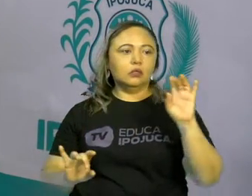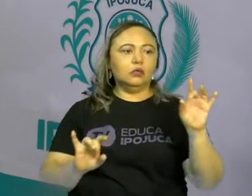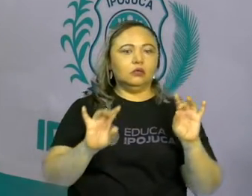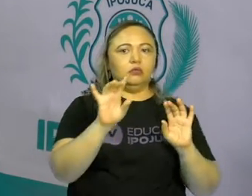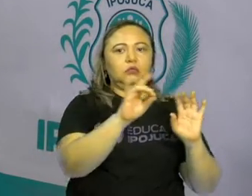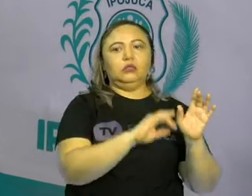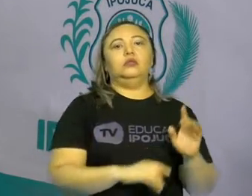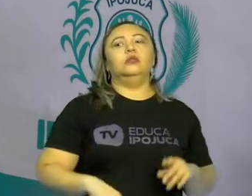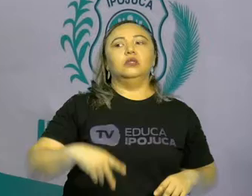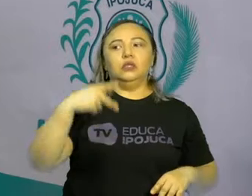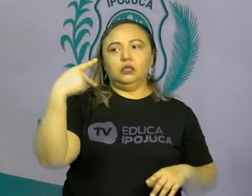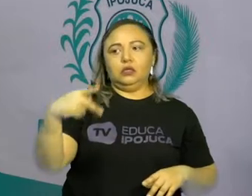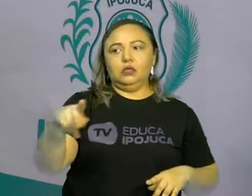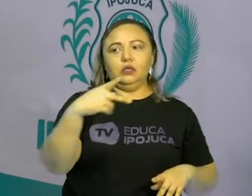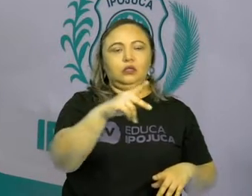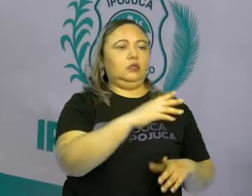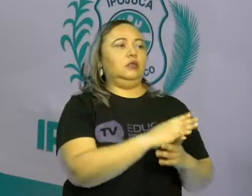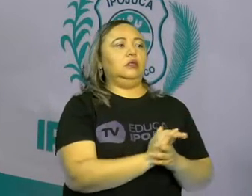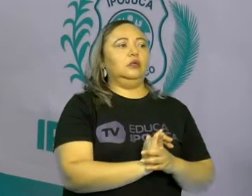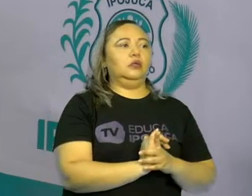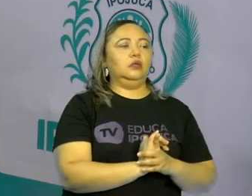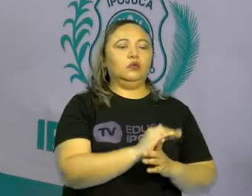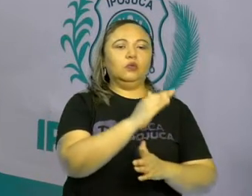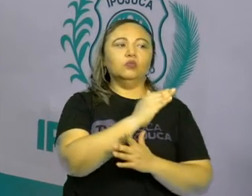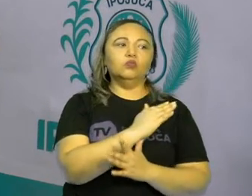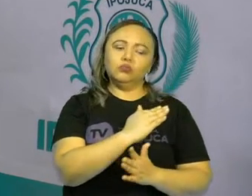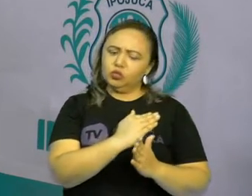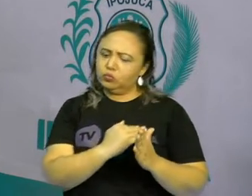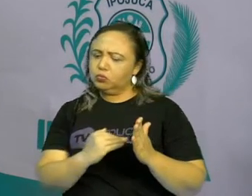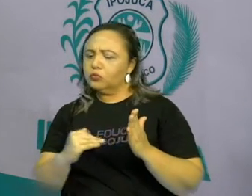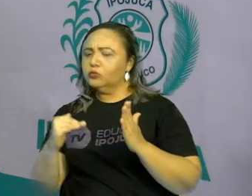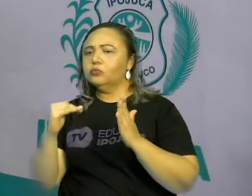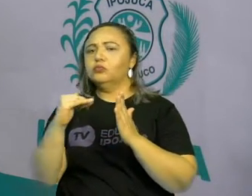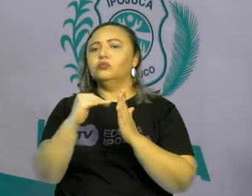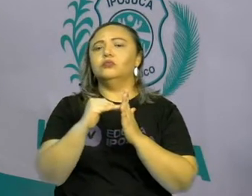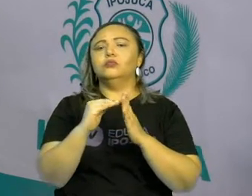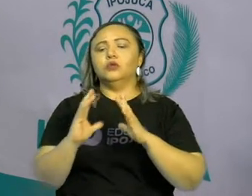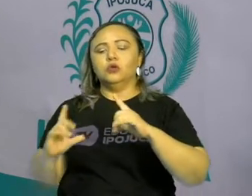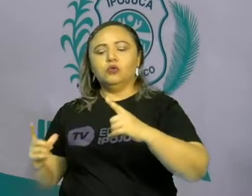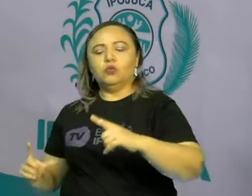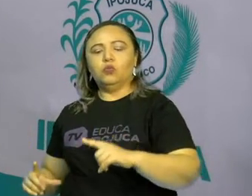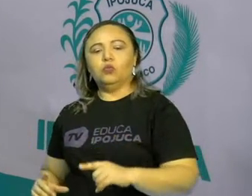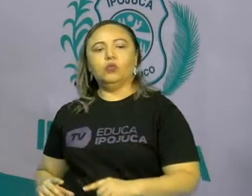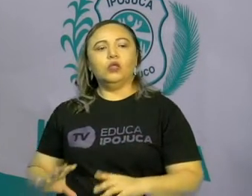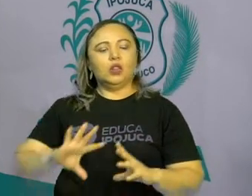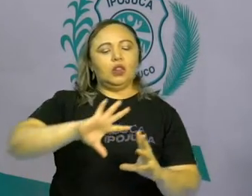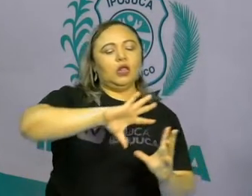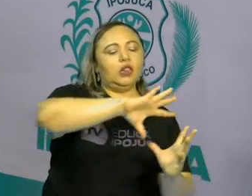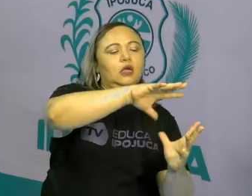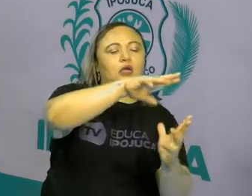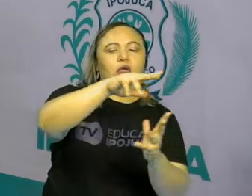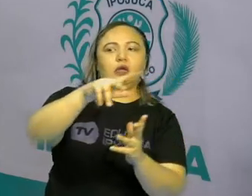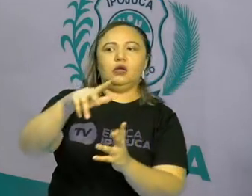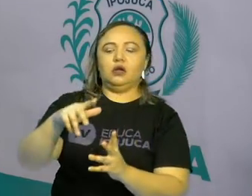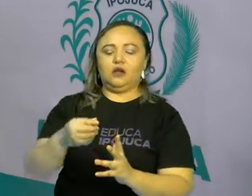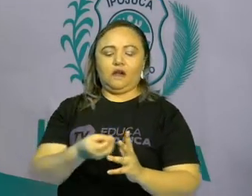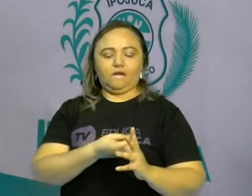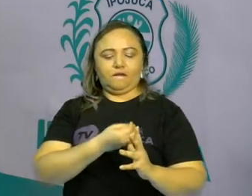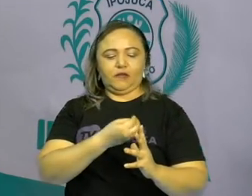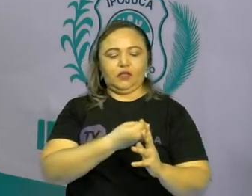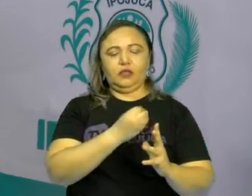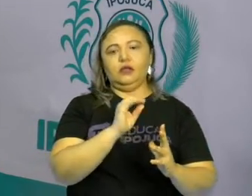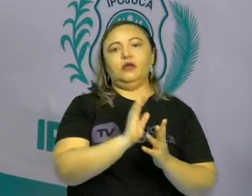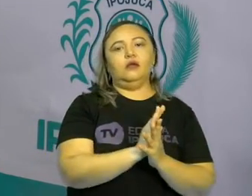no meio como todo, né? No nosso globo terrestre, que compõe o nosso globo